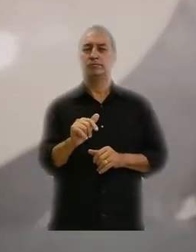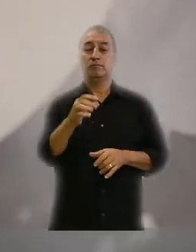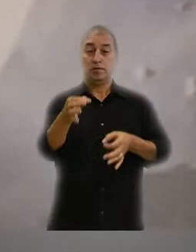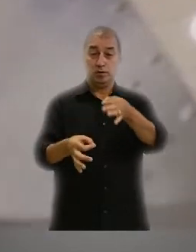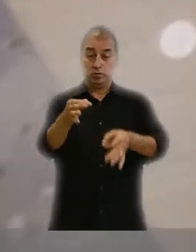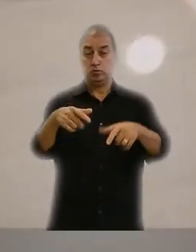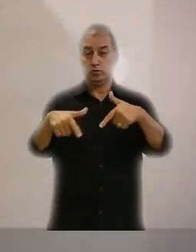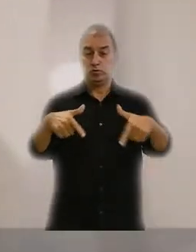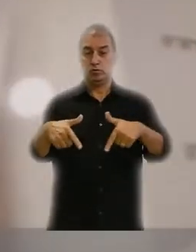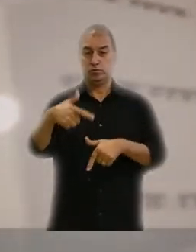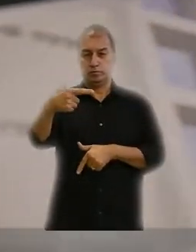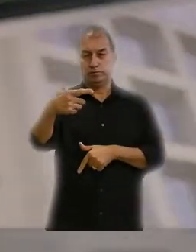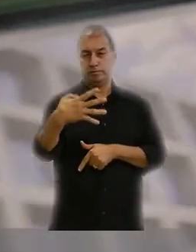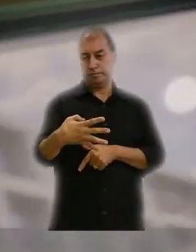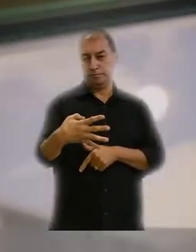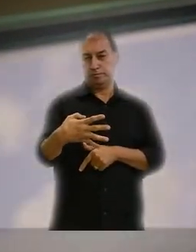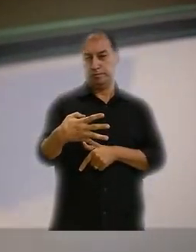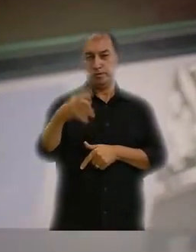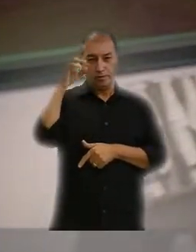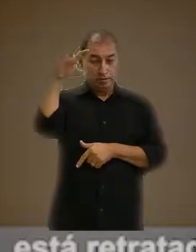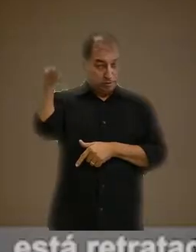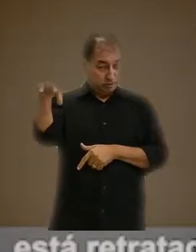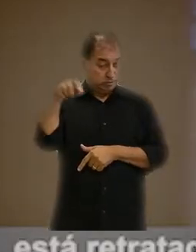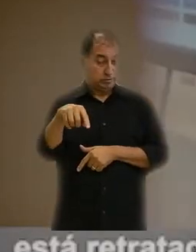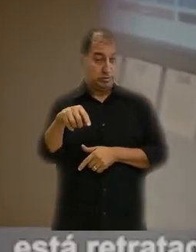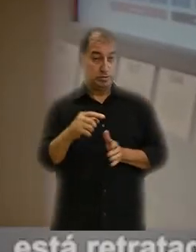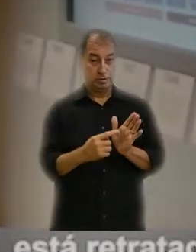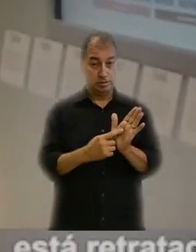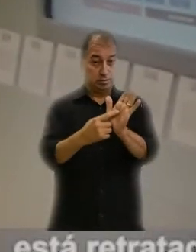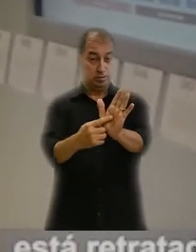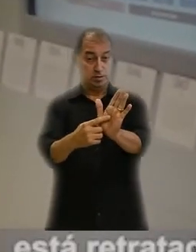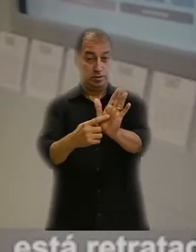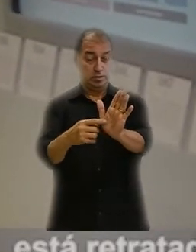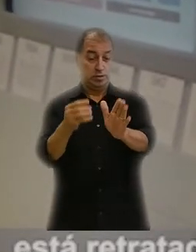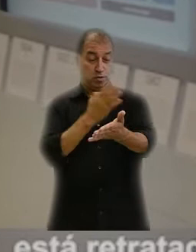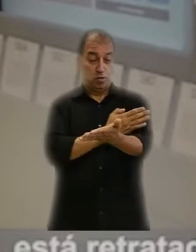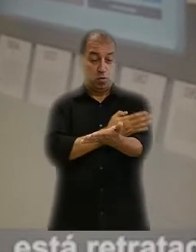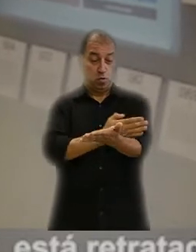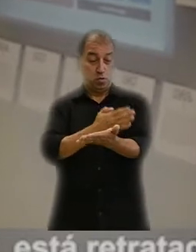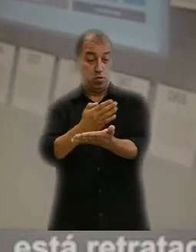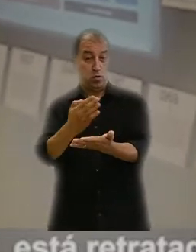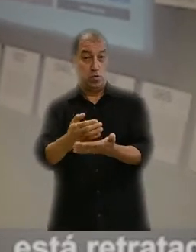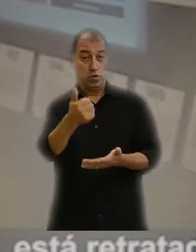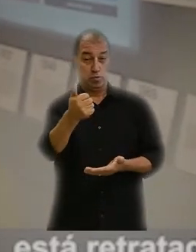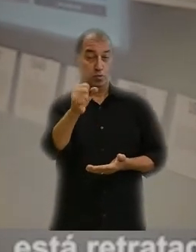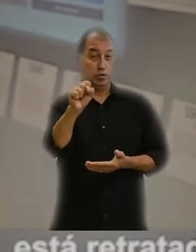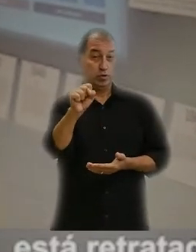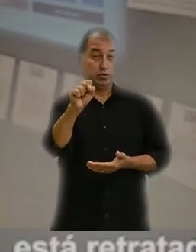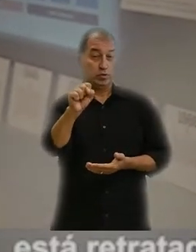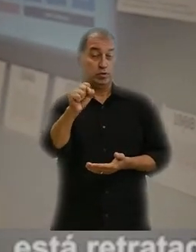A Justiça do Trabalho da 24ª Região está retratada numa linha do tempo que contempla o período de